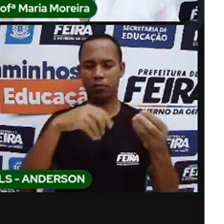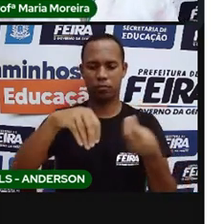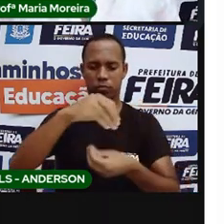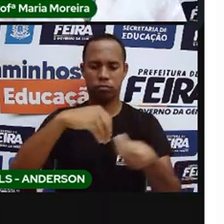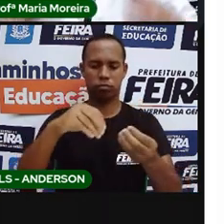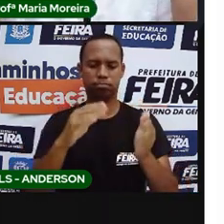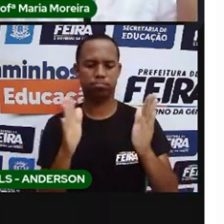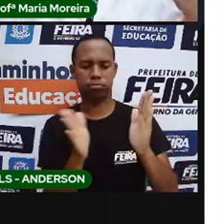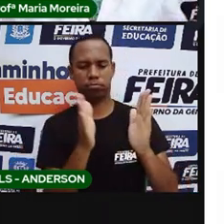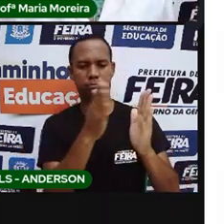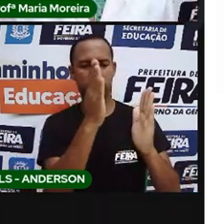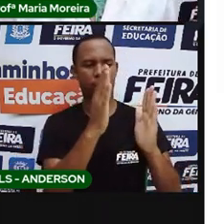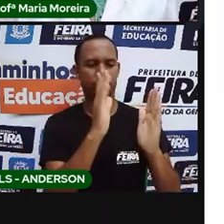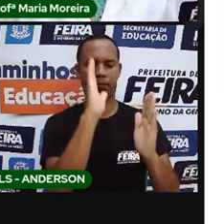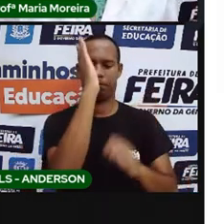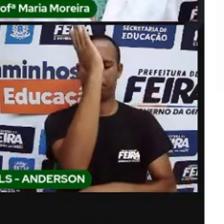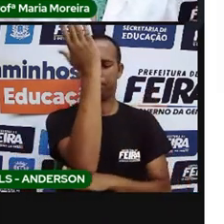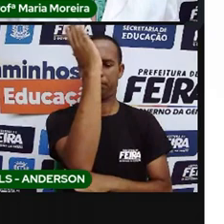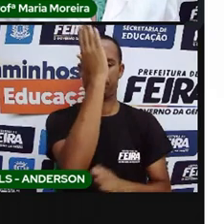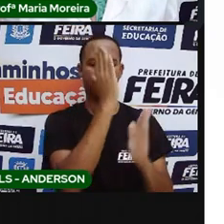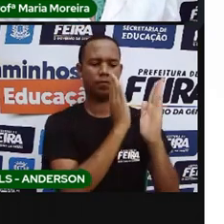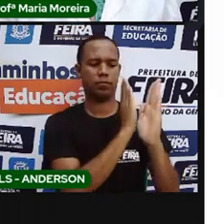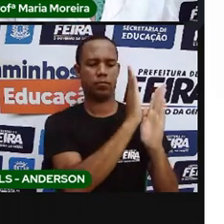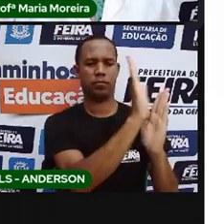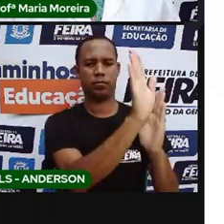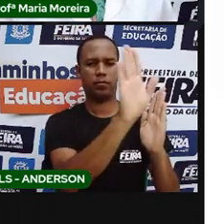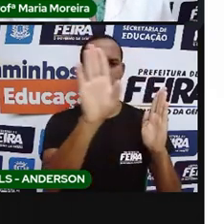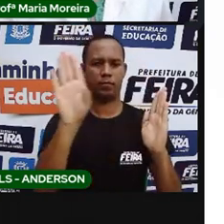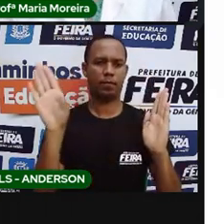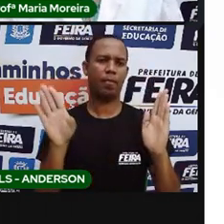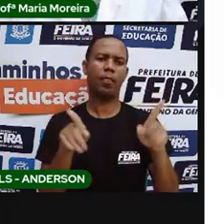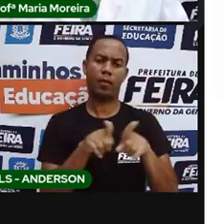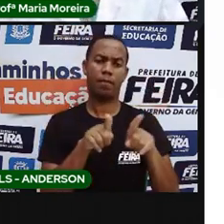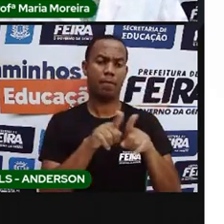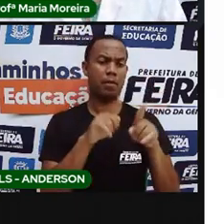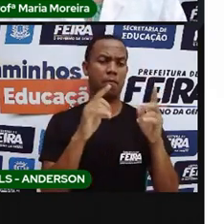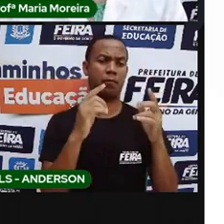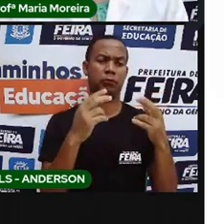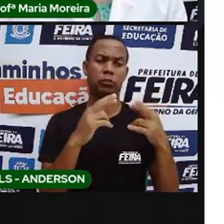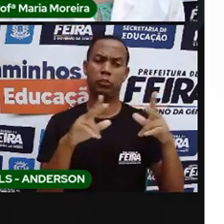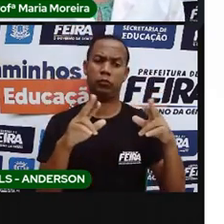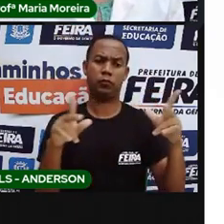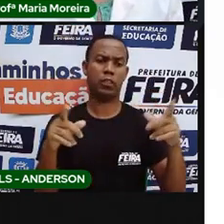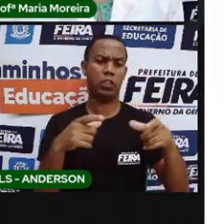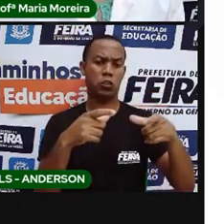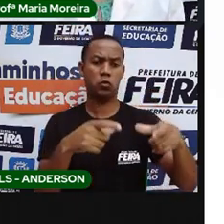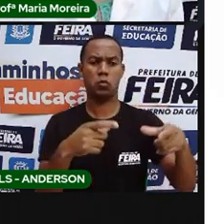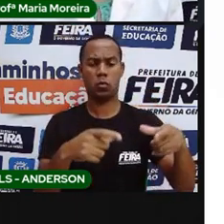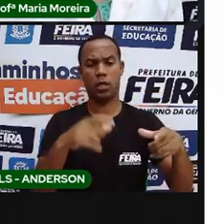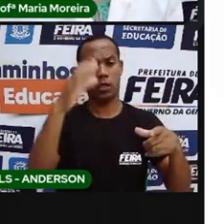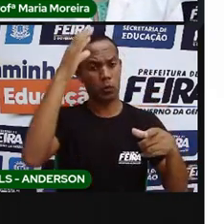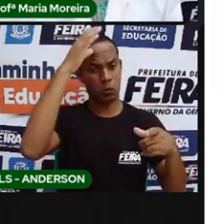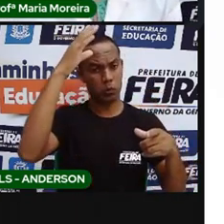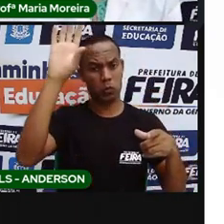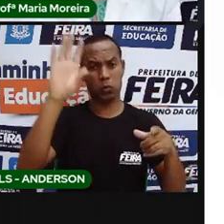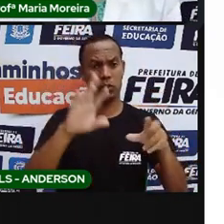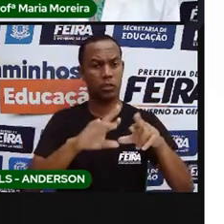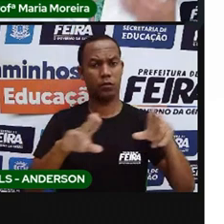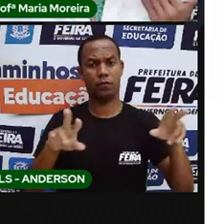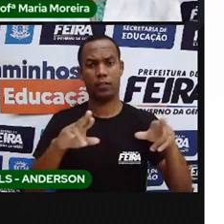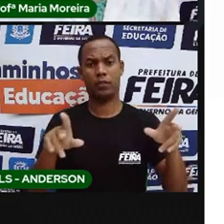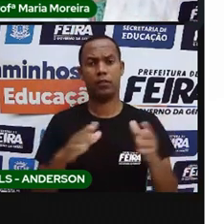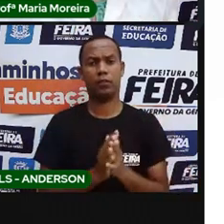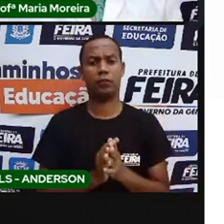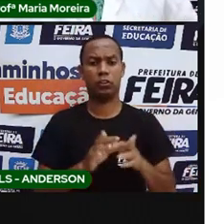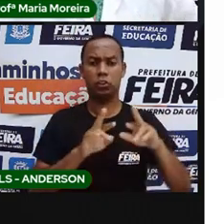também pode ver o quê? A estrutura toda feita em madeira e palha. Depende muito da tribo. Lembra que a taipa falou que